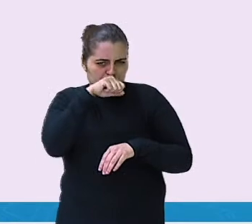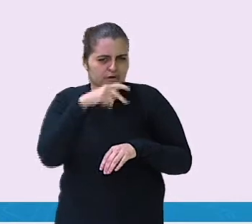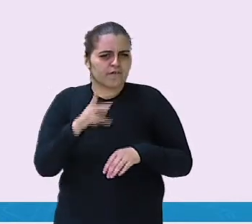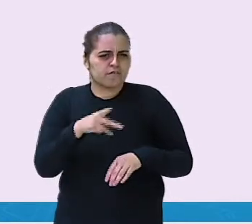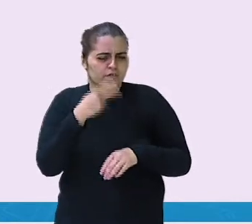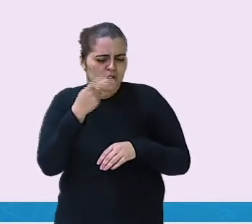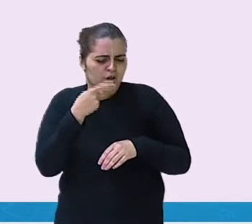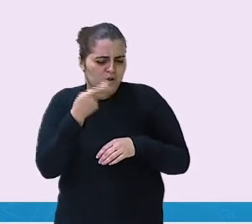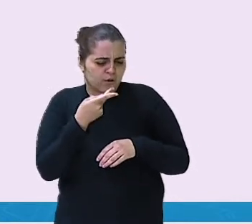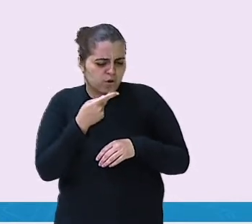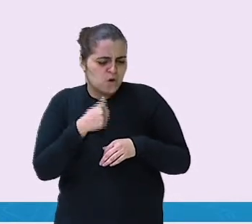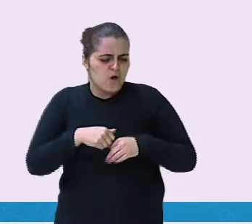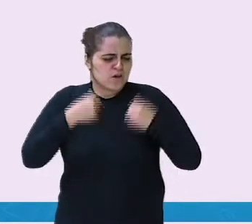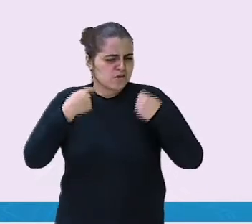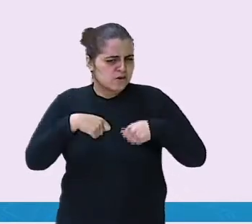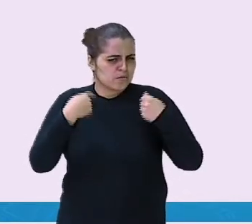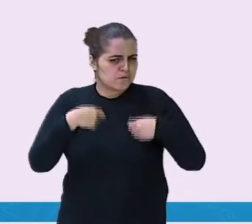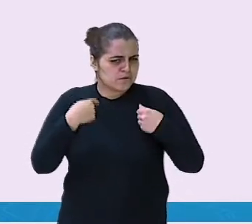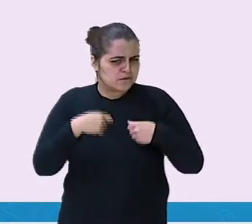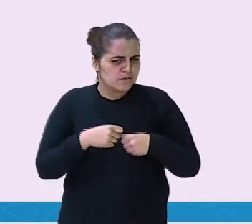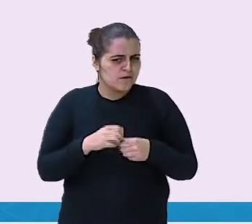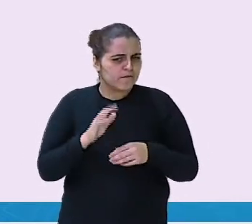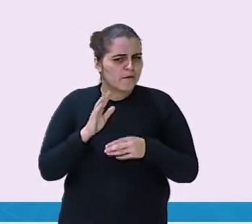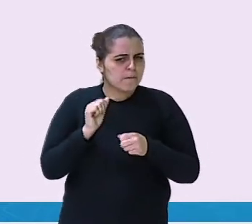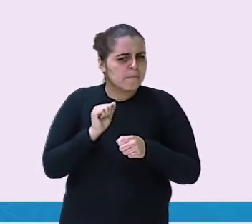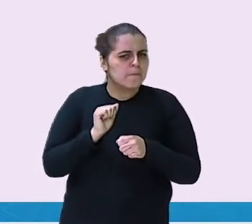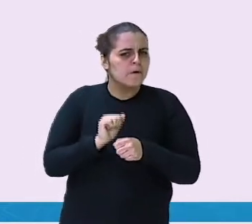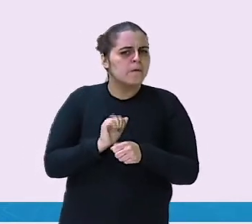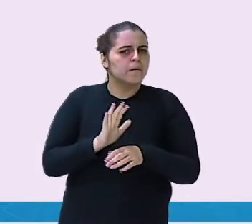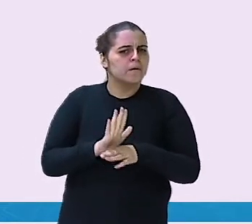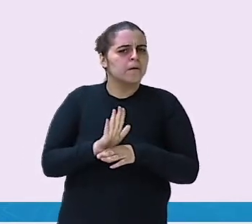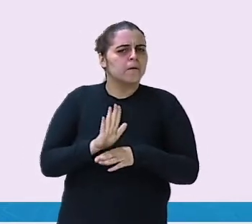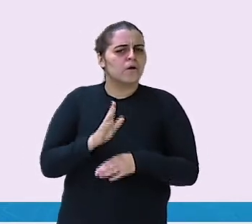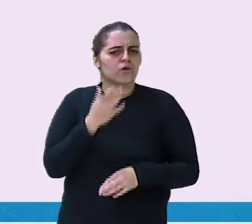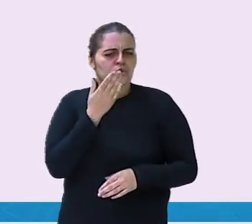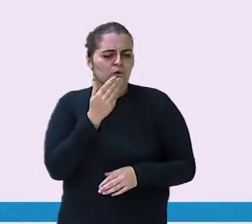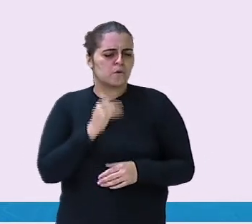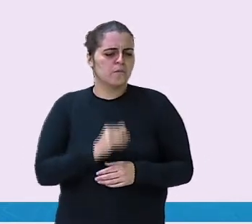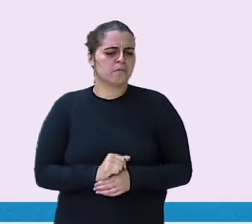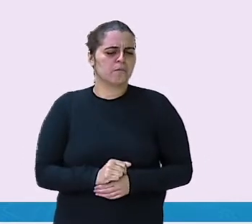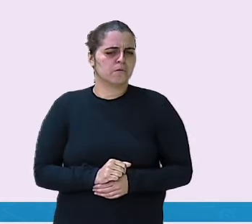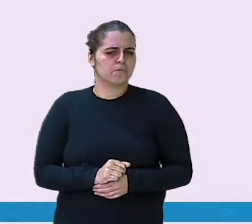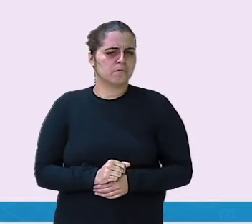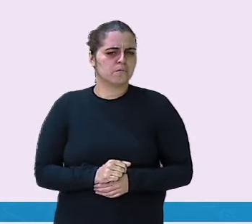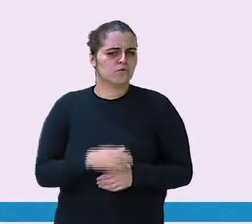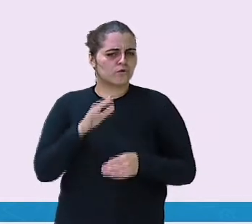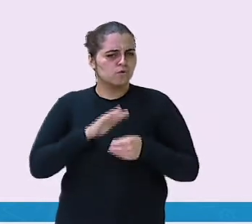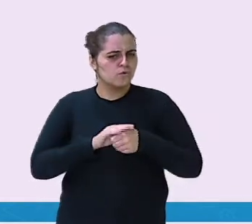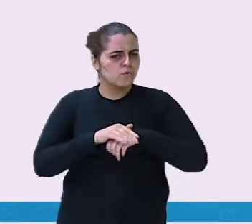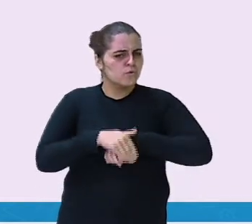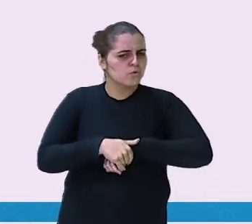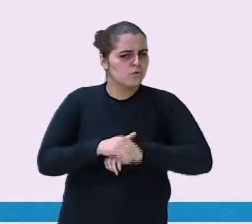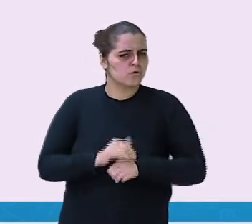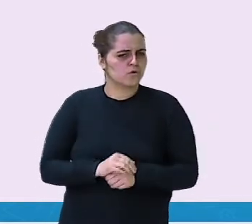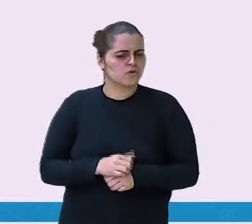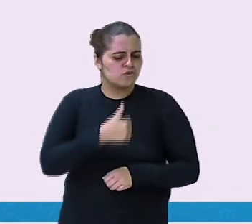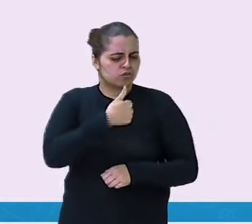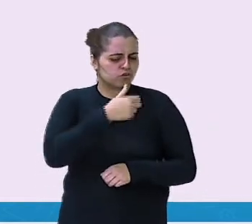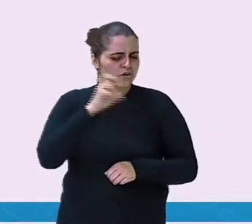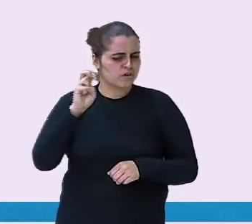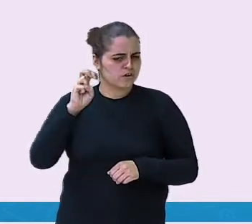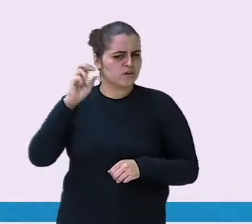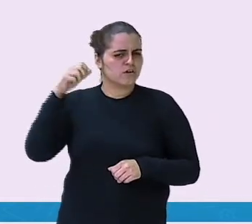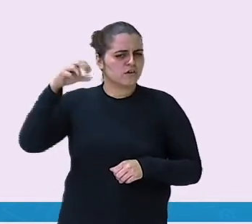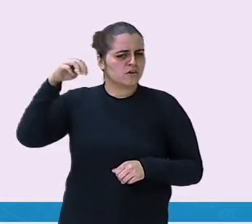que preciso parar de comer tanto lixo antes de dormir. No dia 15 de